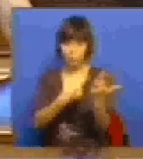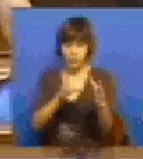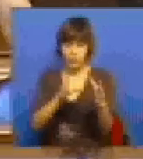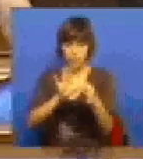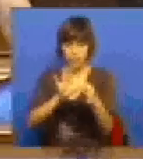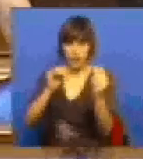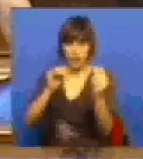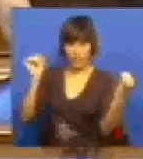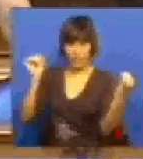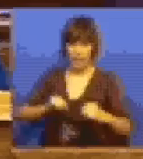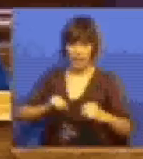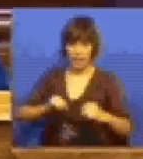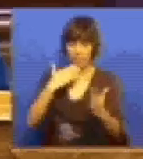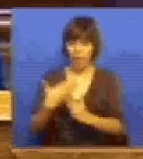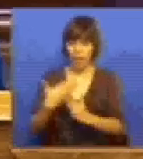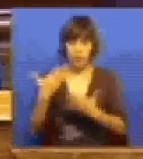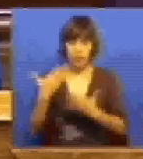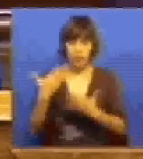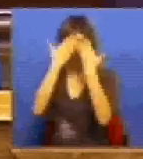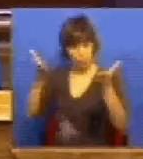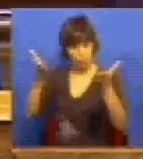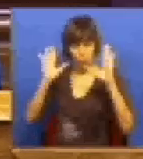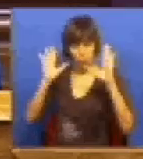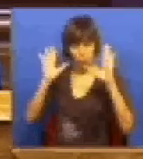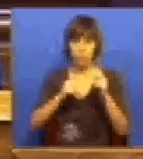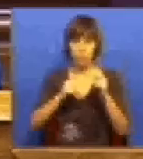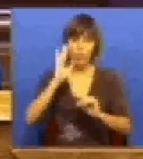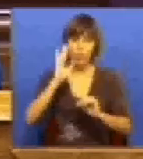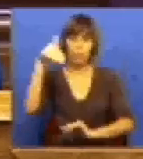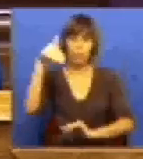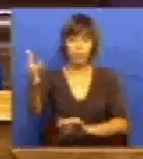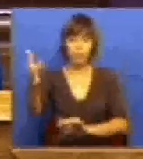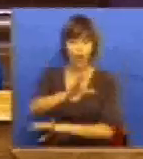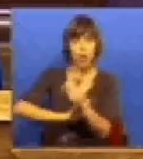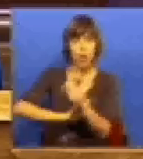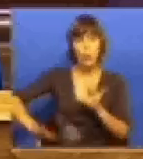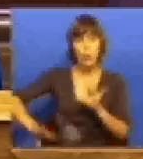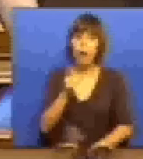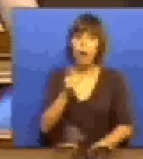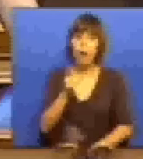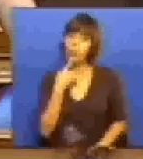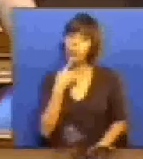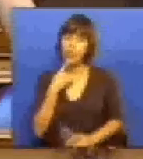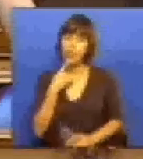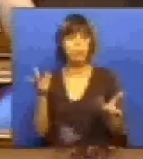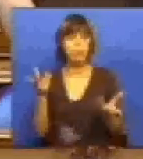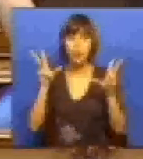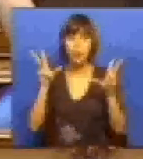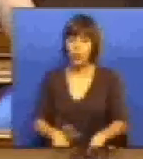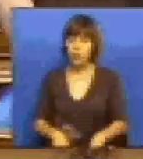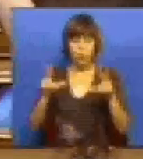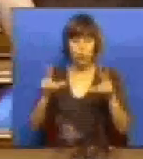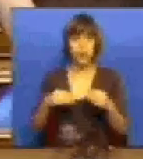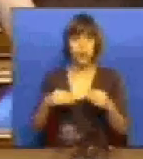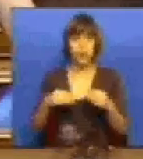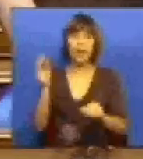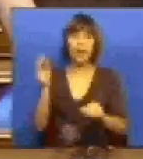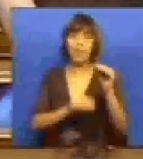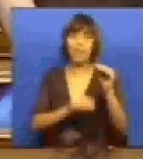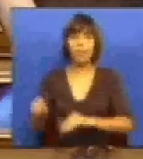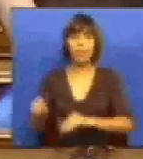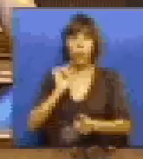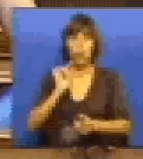tratado para legitimar democraticamente a construção e o projeto europeu significa jamais levar a votos